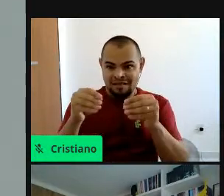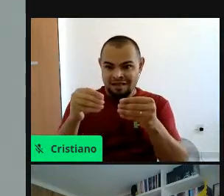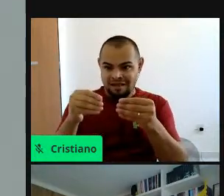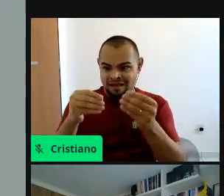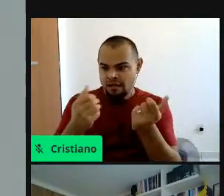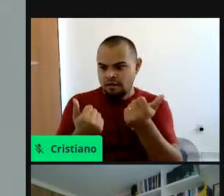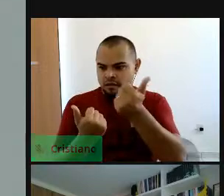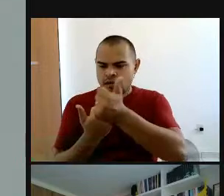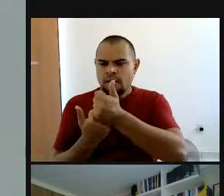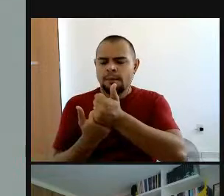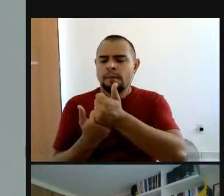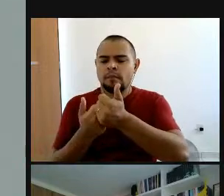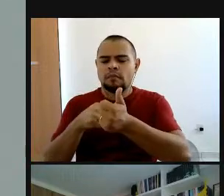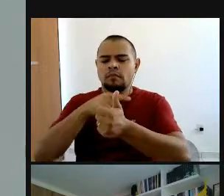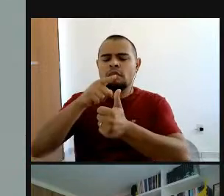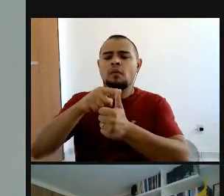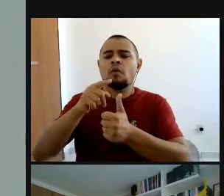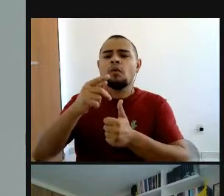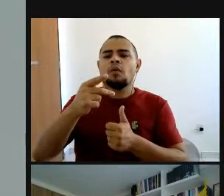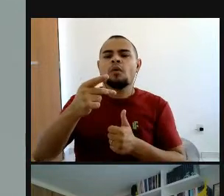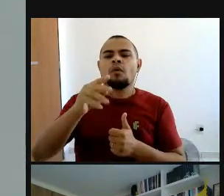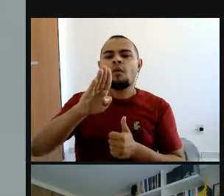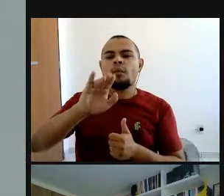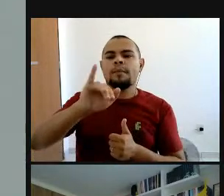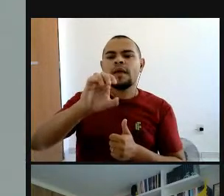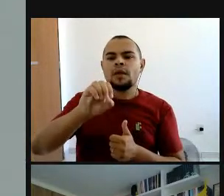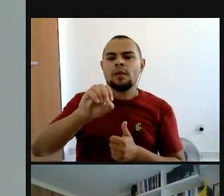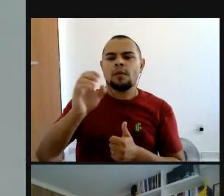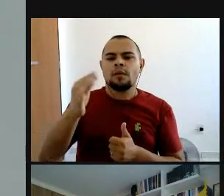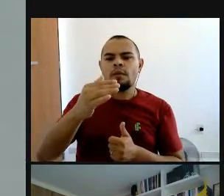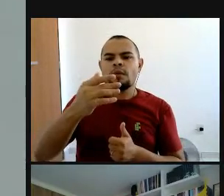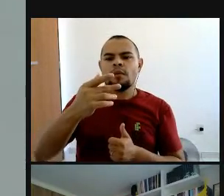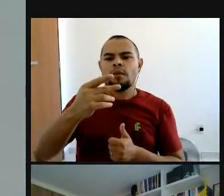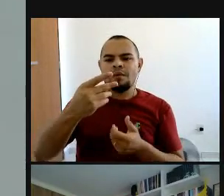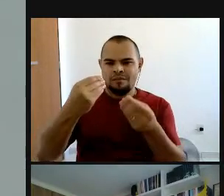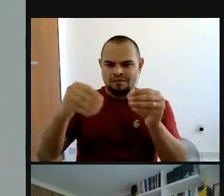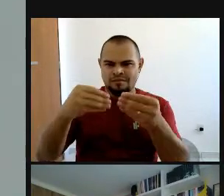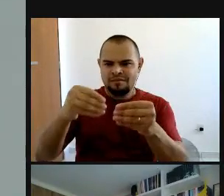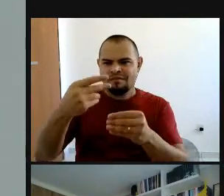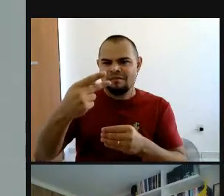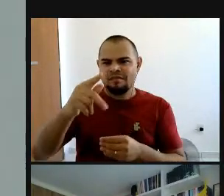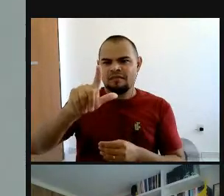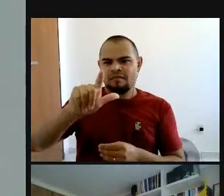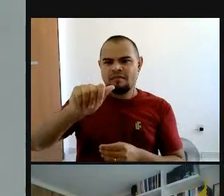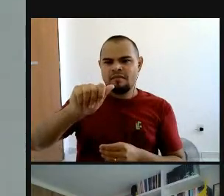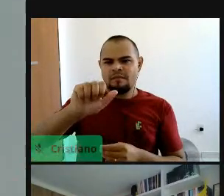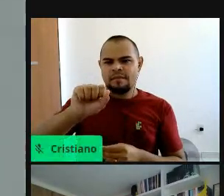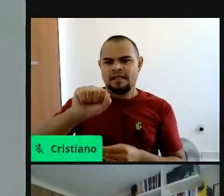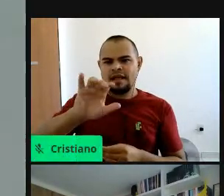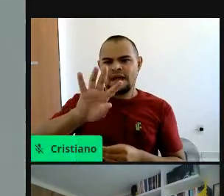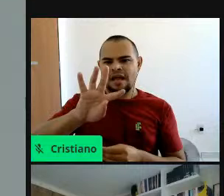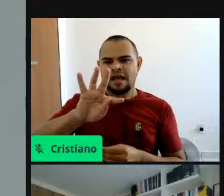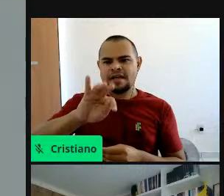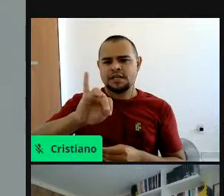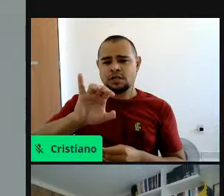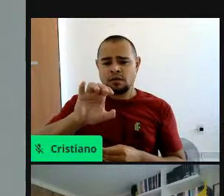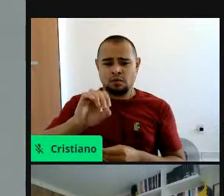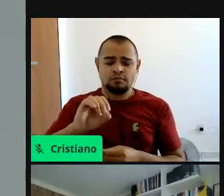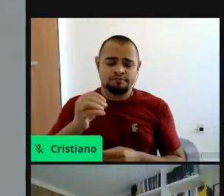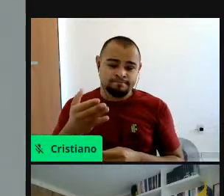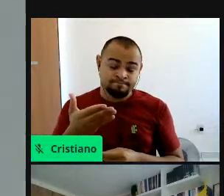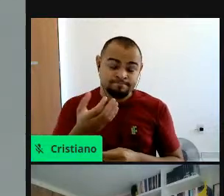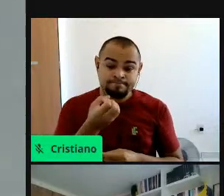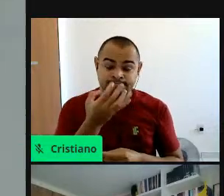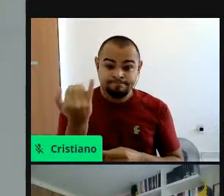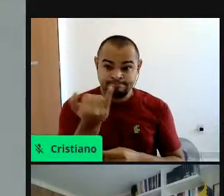bioplástico, né, esse polímero por uma fonte renovável, né, e a gente sabe que isso existe,